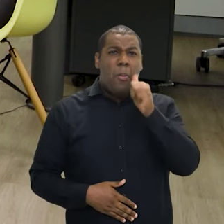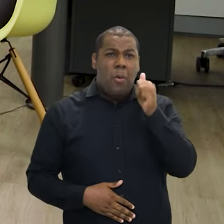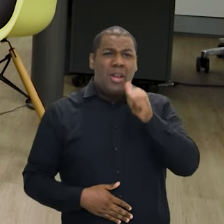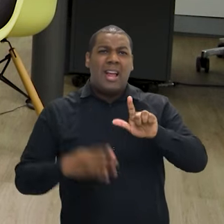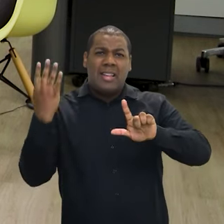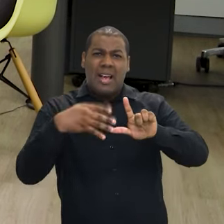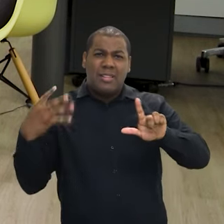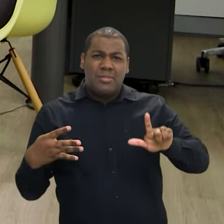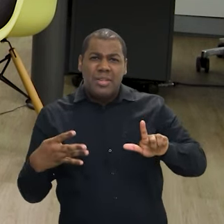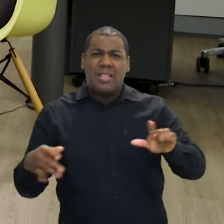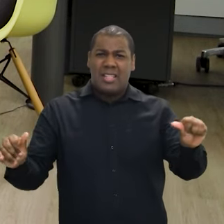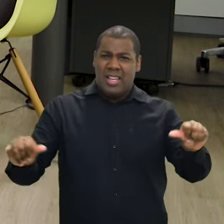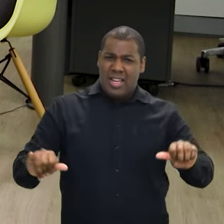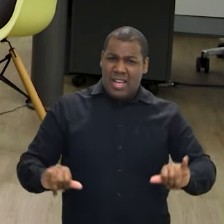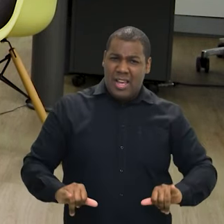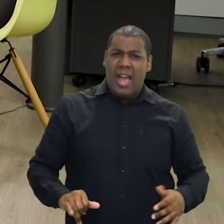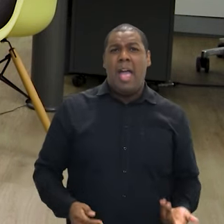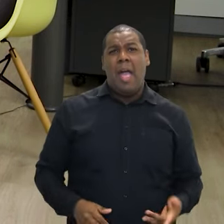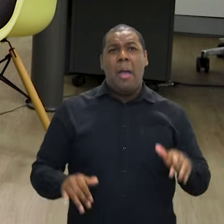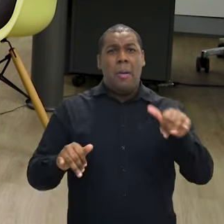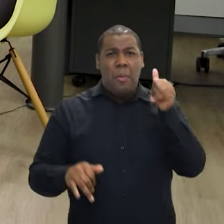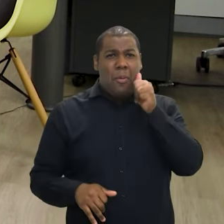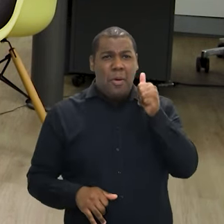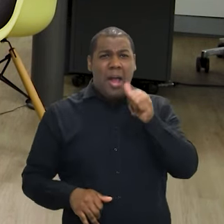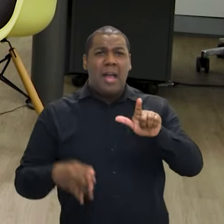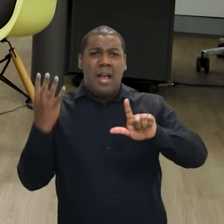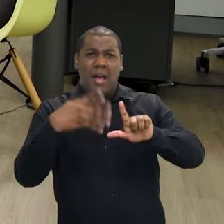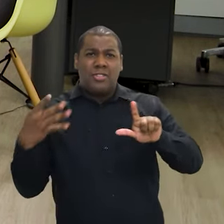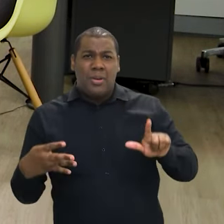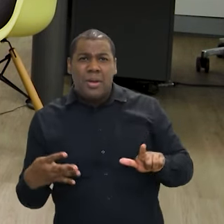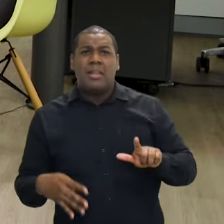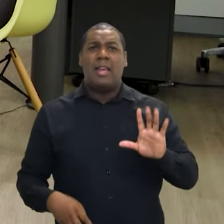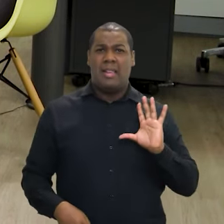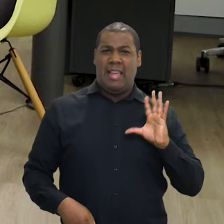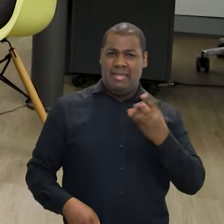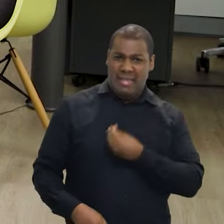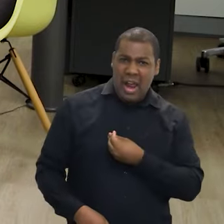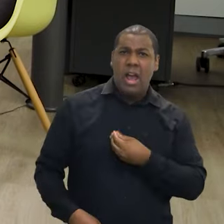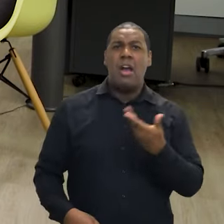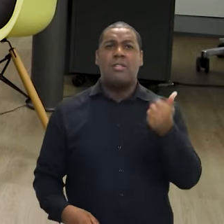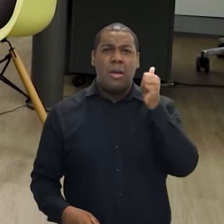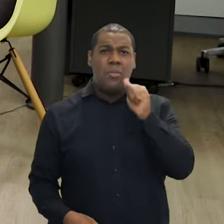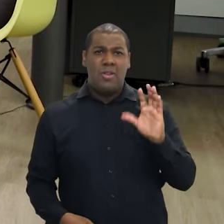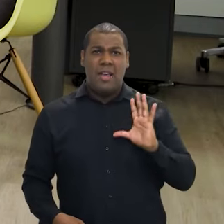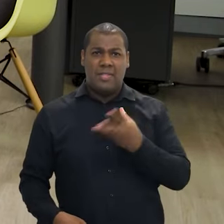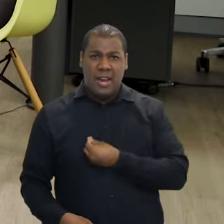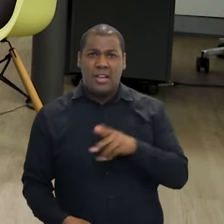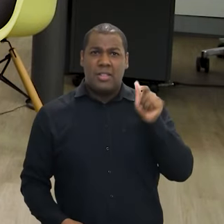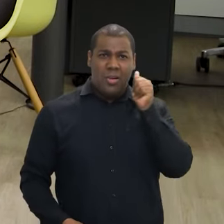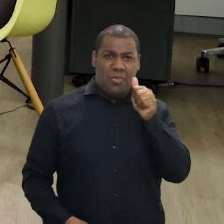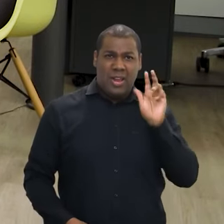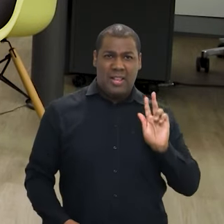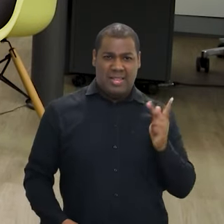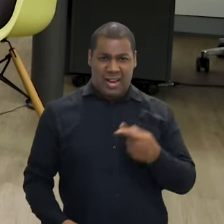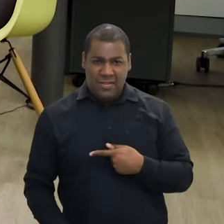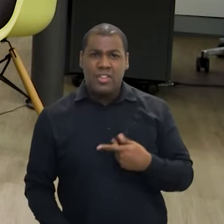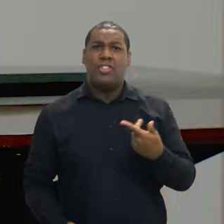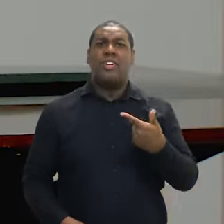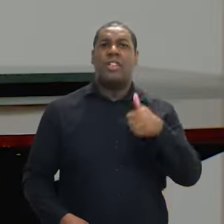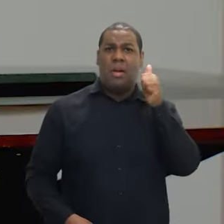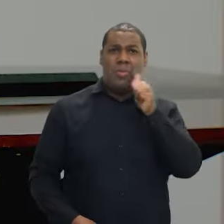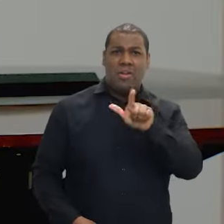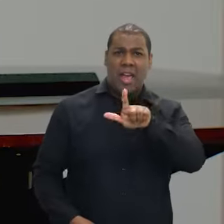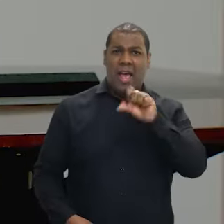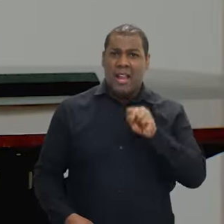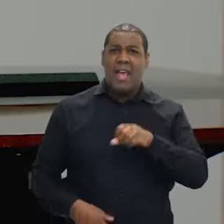costumam sofrer que está sendo feito especialmente para essas pessoas? Bom, a nossa gestão também trouxe,